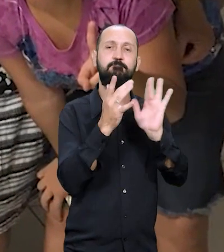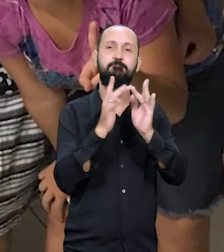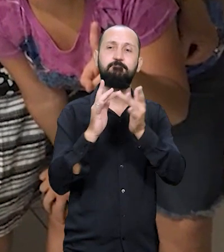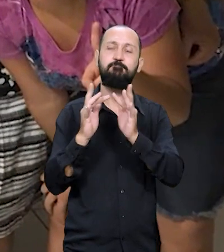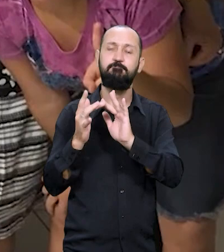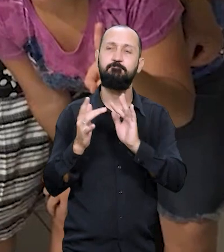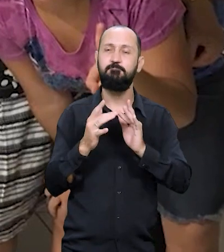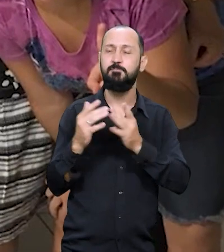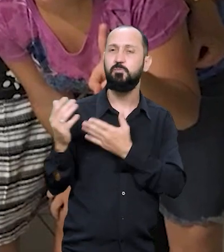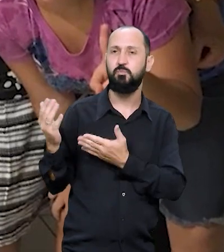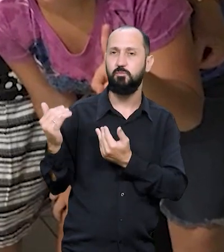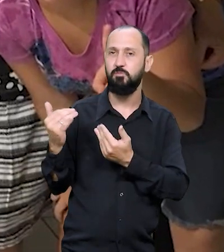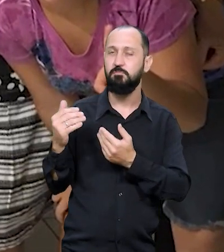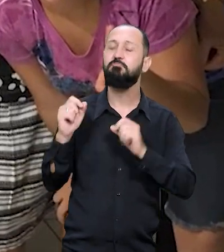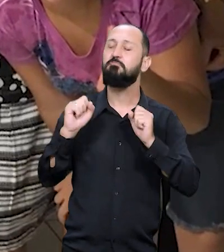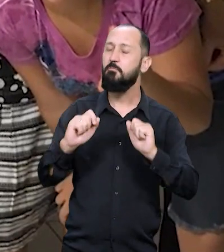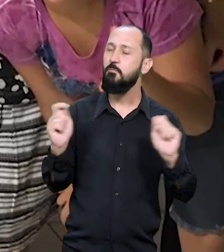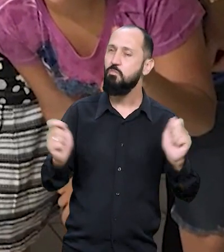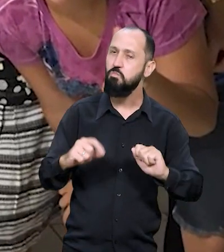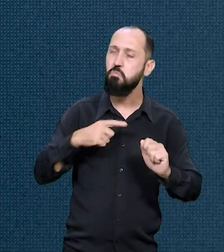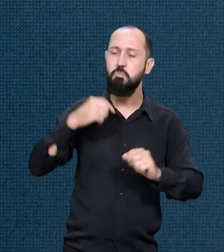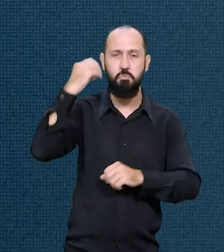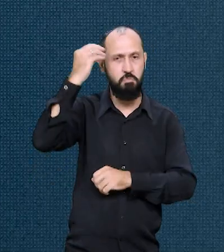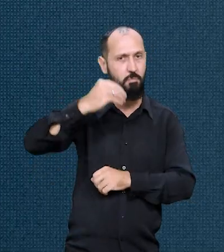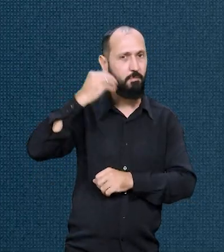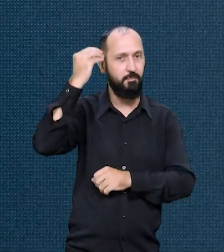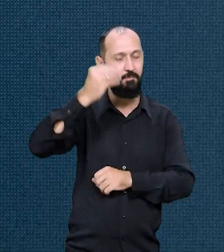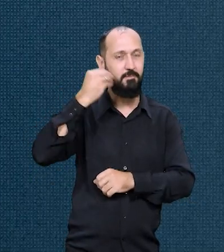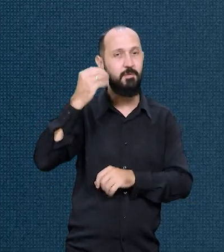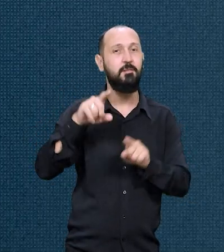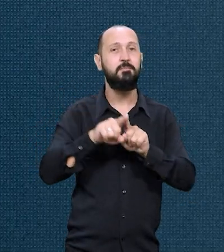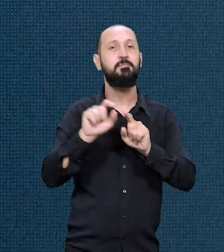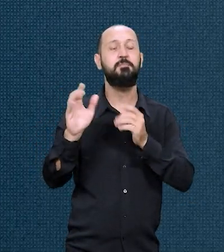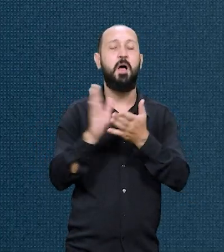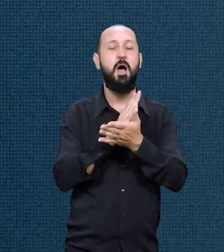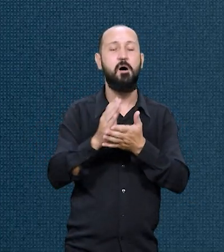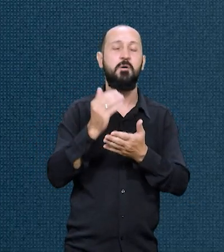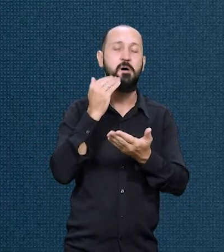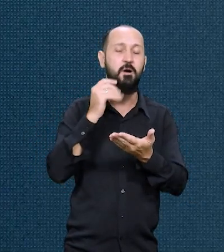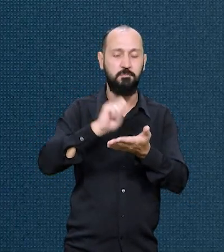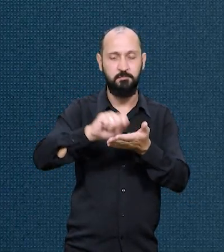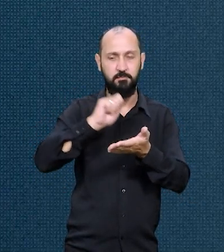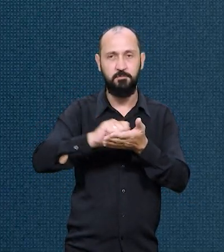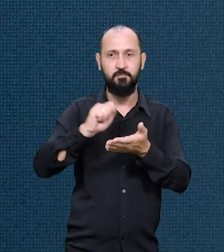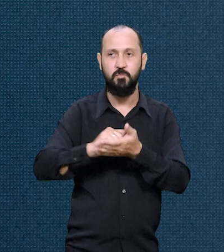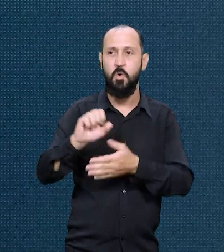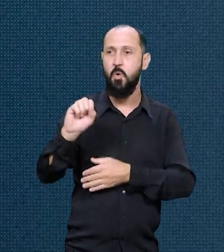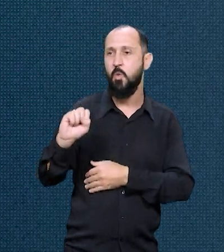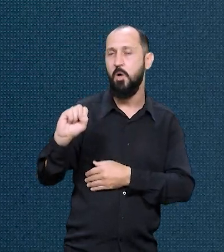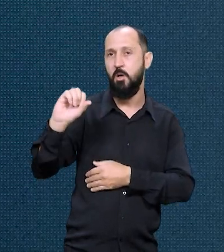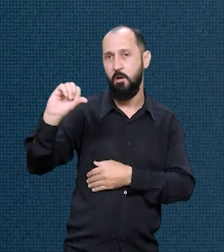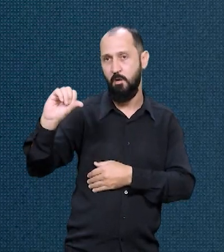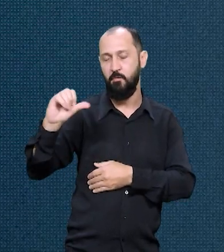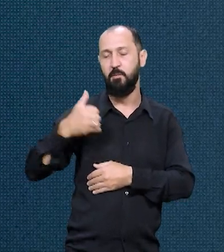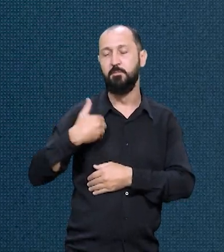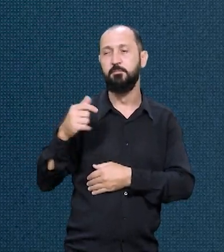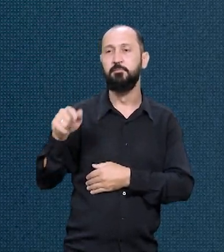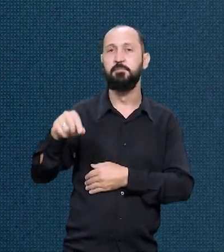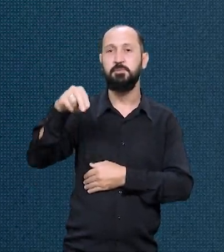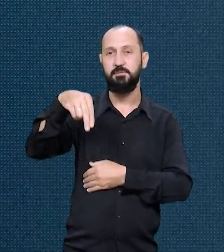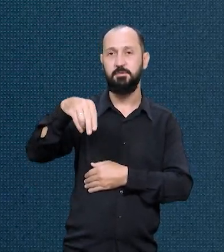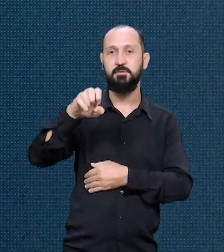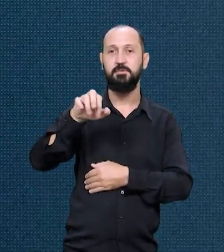mais jovens pode render frutos, experiências e até alguns rabiscos. Aos 89 anos, Nereide